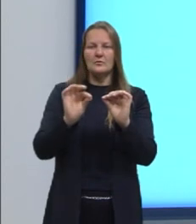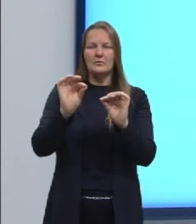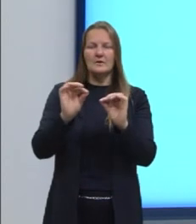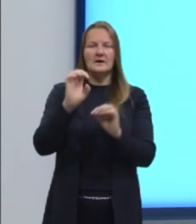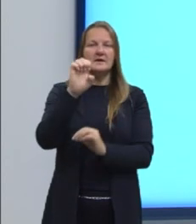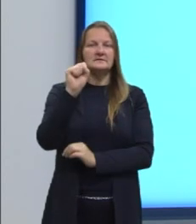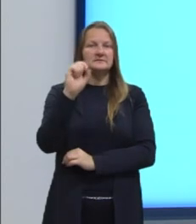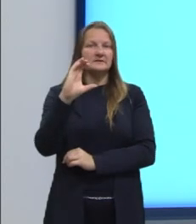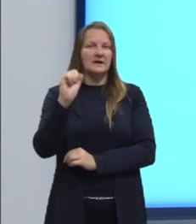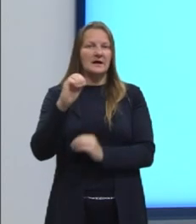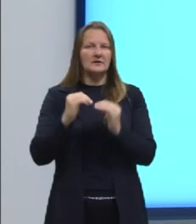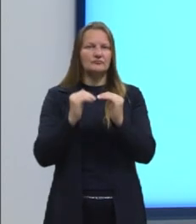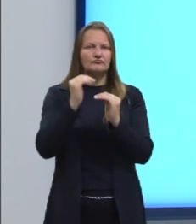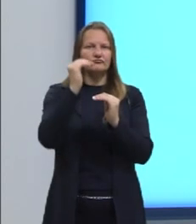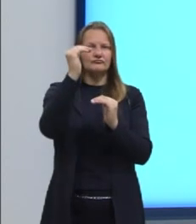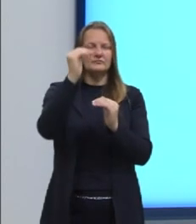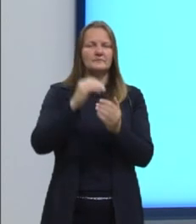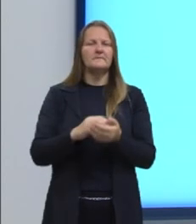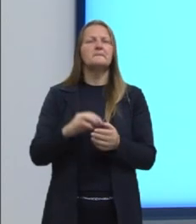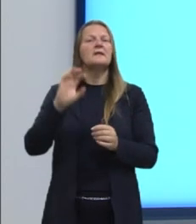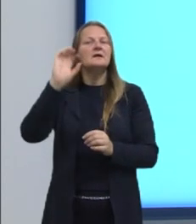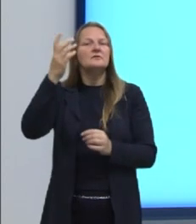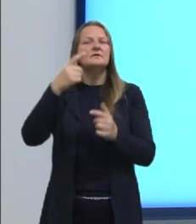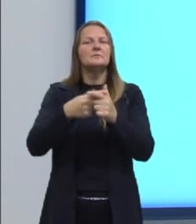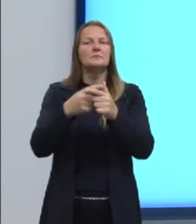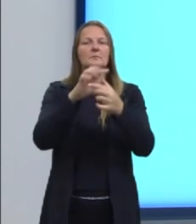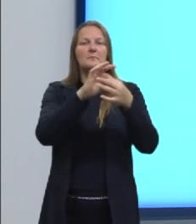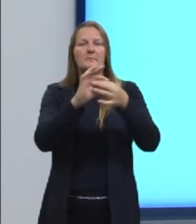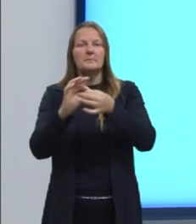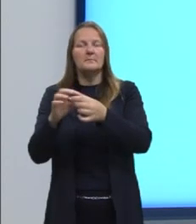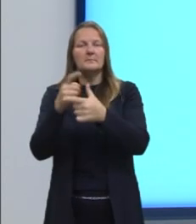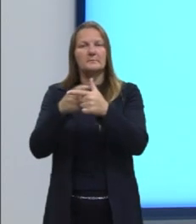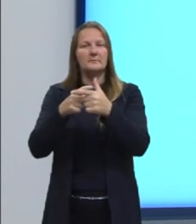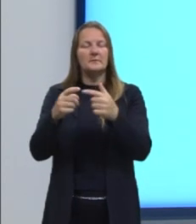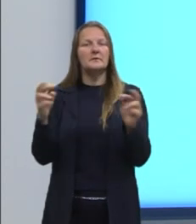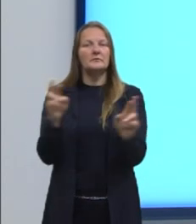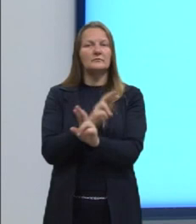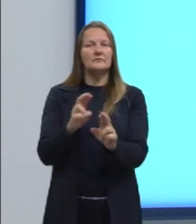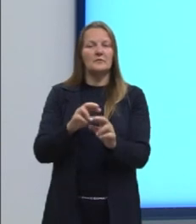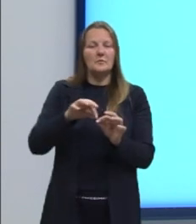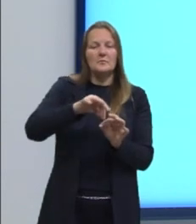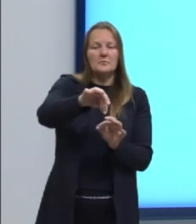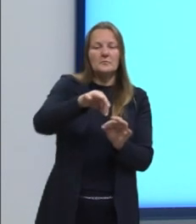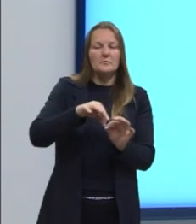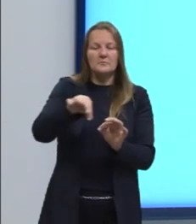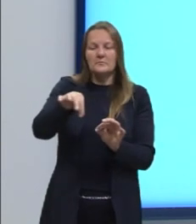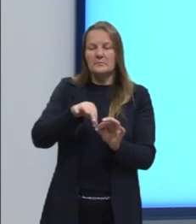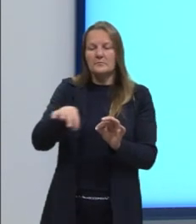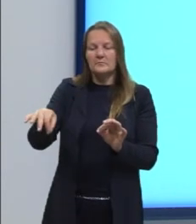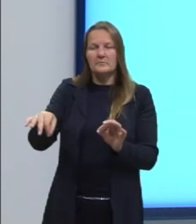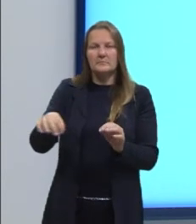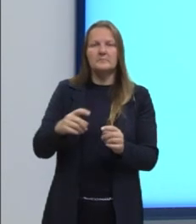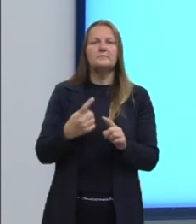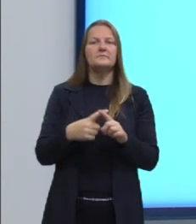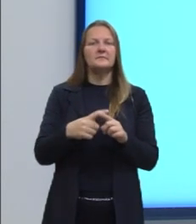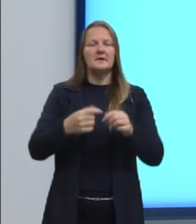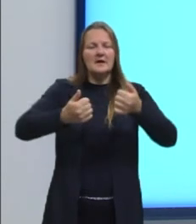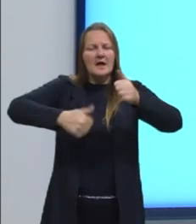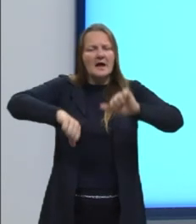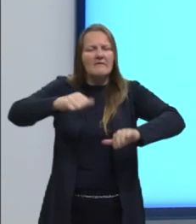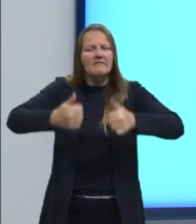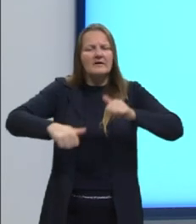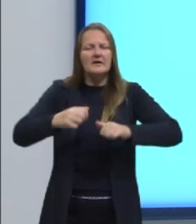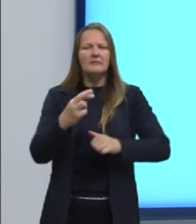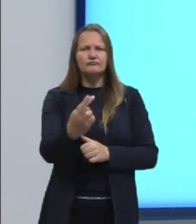cotidiano. Resolver situação-problema que envolva as medidas de grandeza. Avaliar o